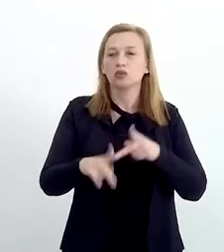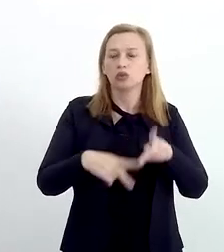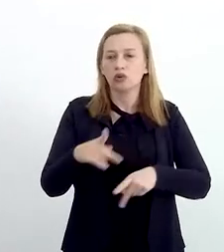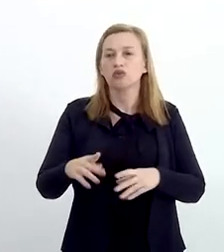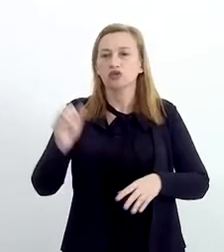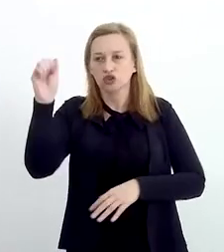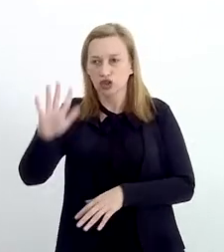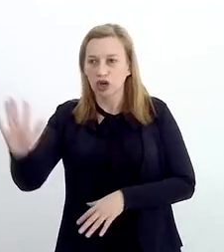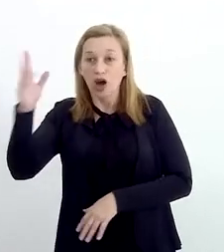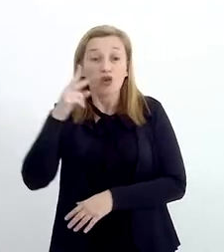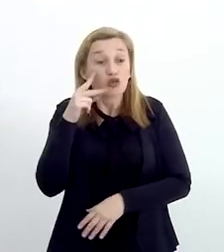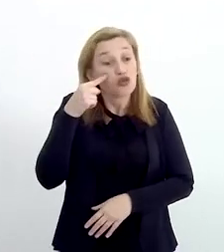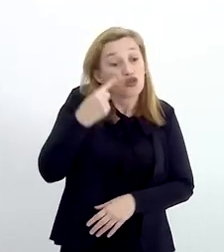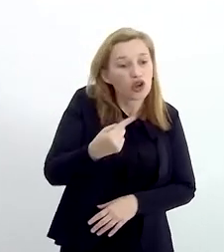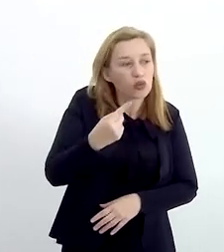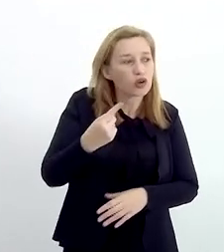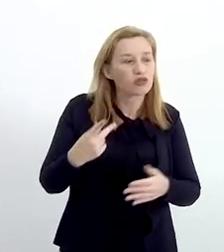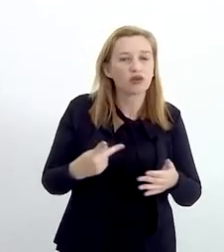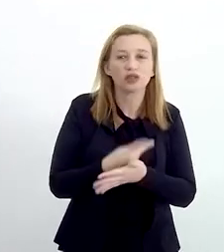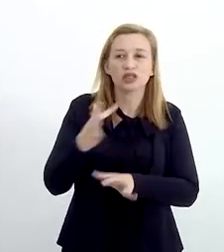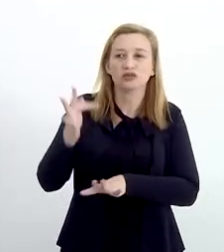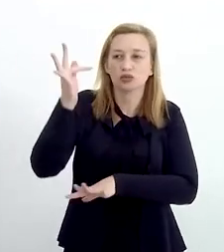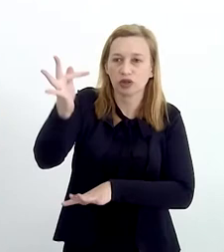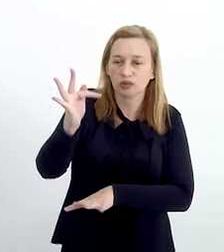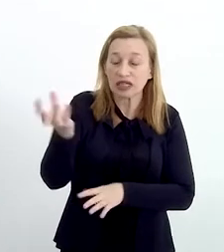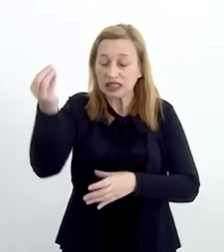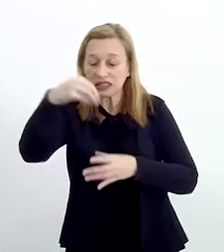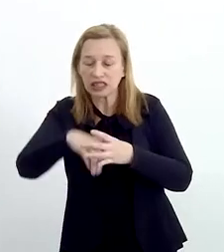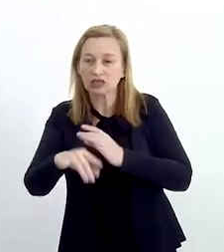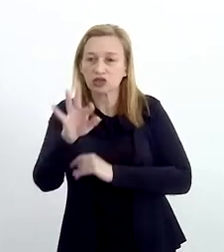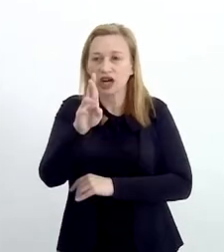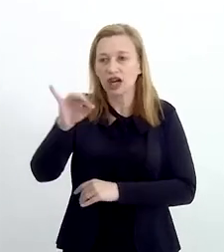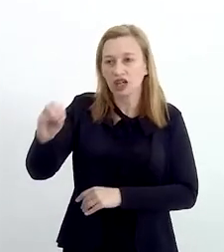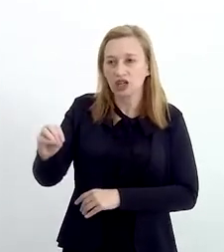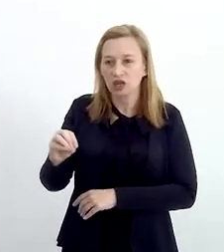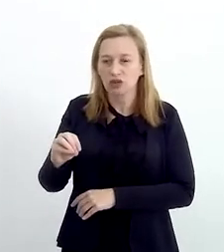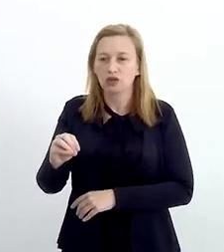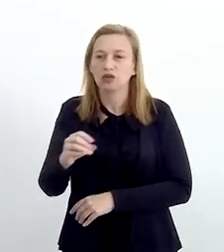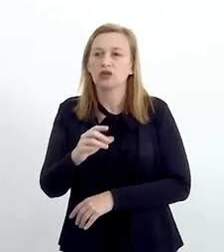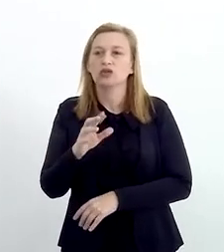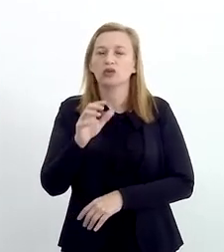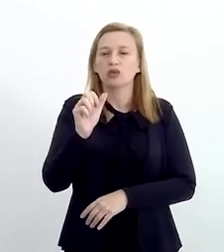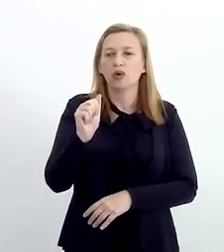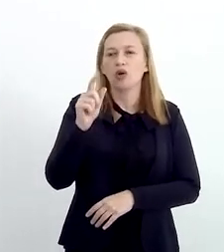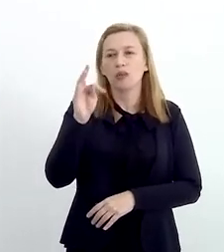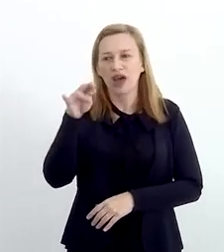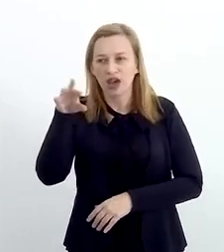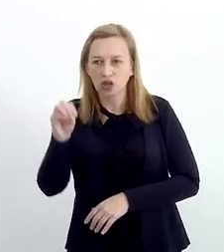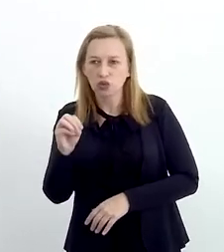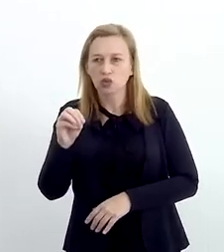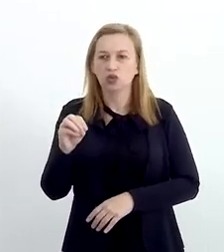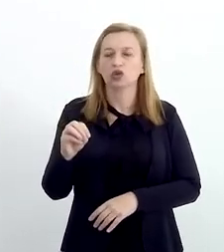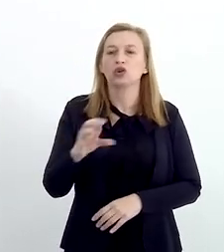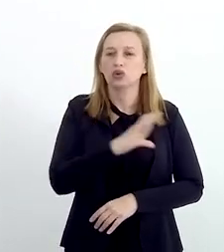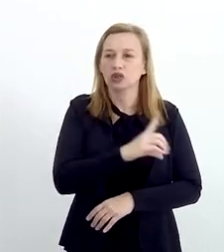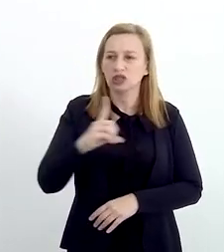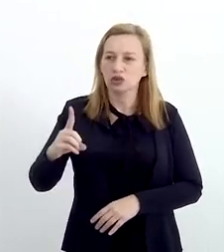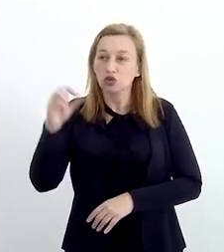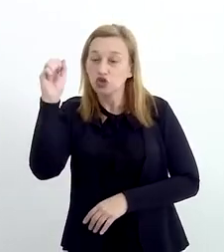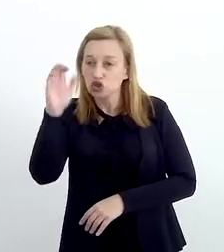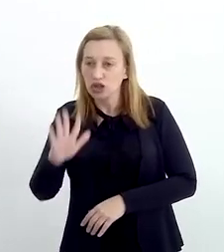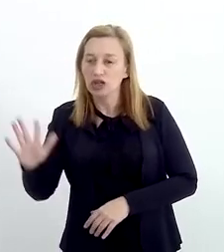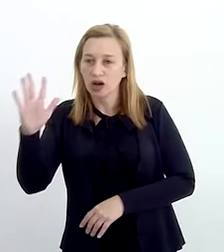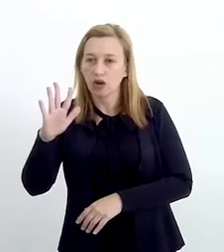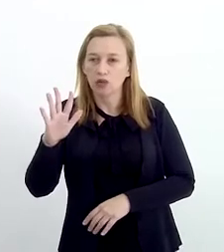para o público em geral olharem o que vem por aí. E dentro da Rio Info, o Albert Blois, que é o coordenador geral